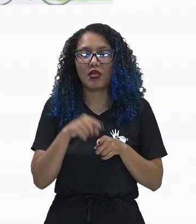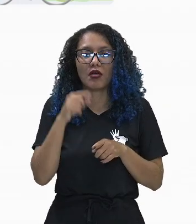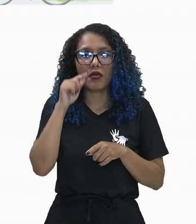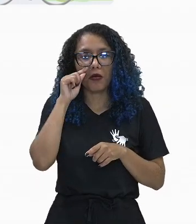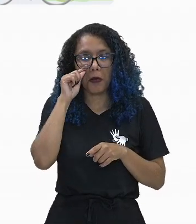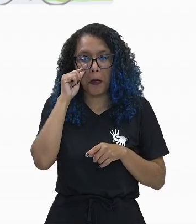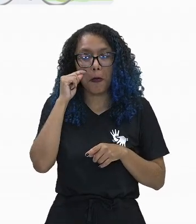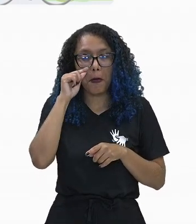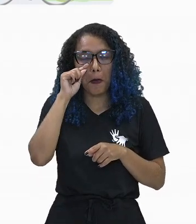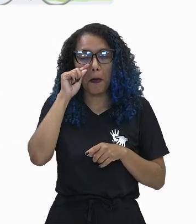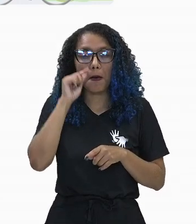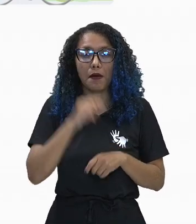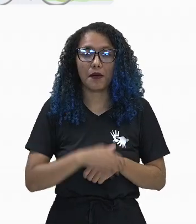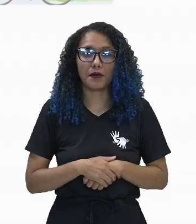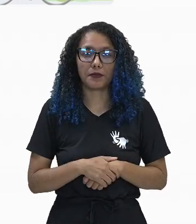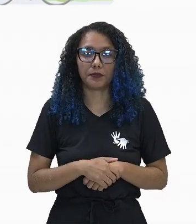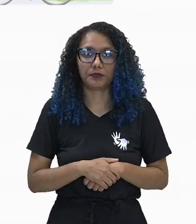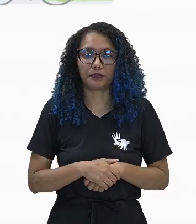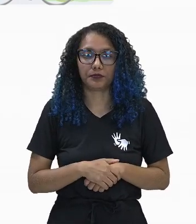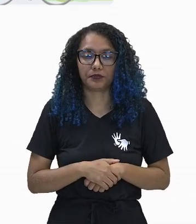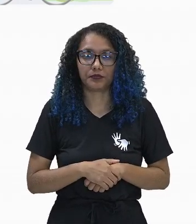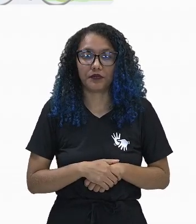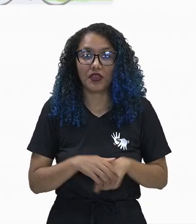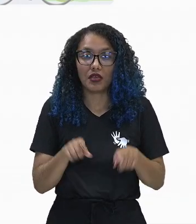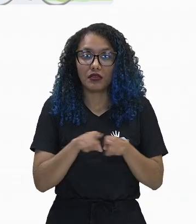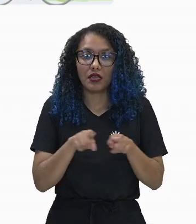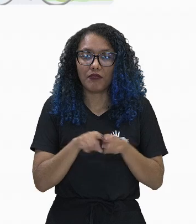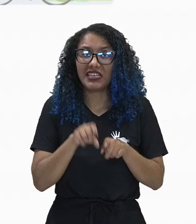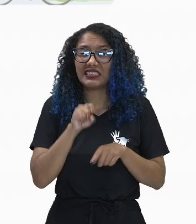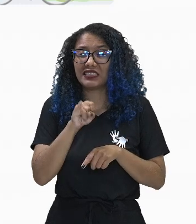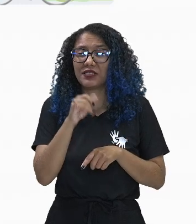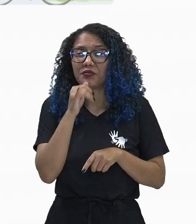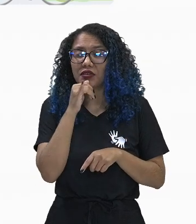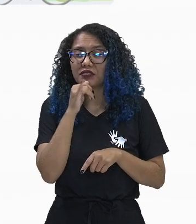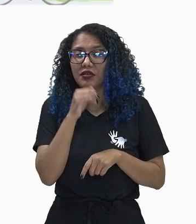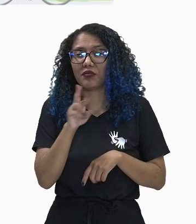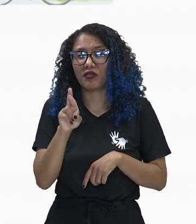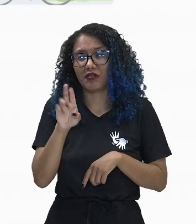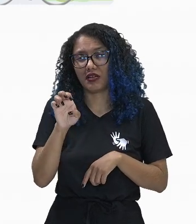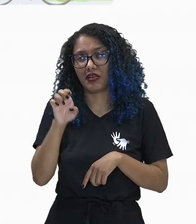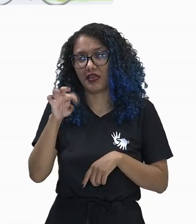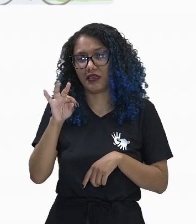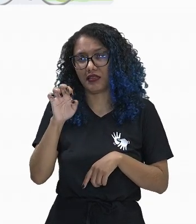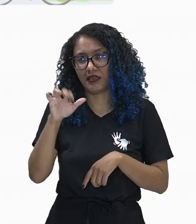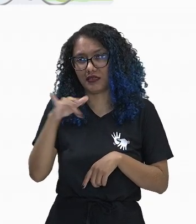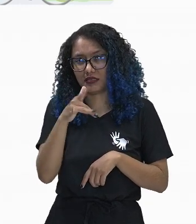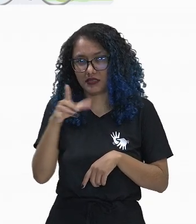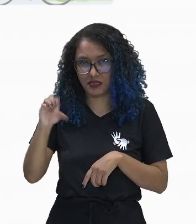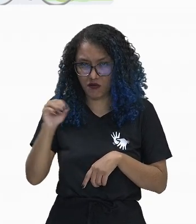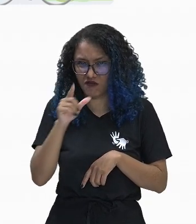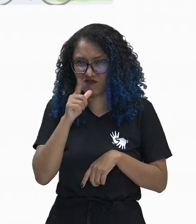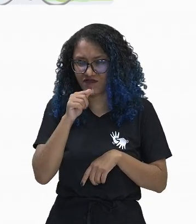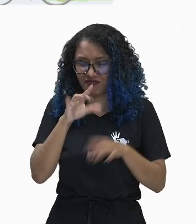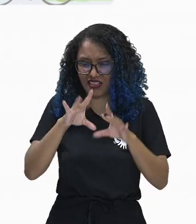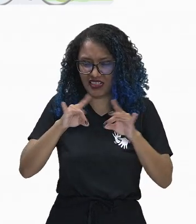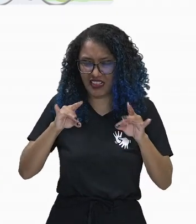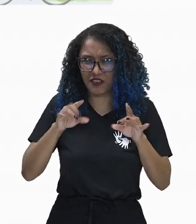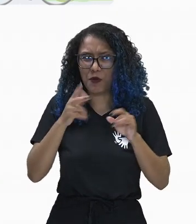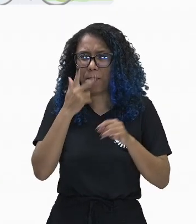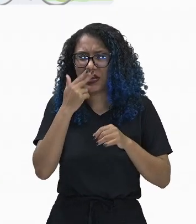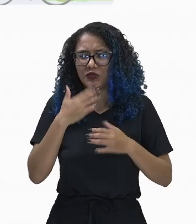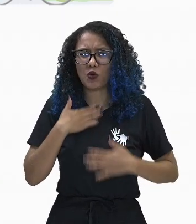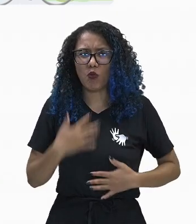interessantíssima, para quem tem aquele chamado retenção de líquido, a propensão de retenção de líquido que parece que você está com o corpo